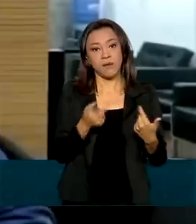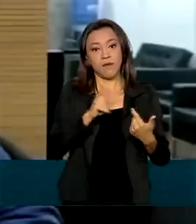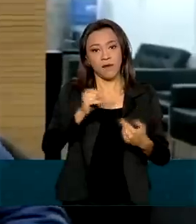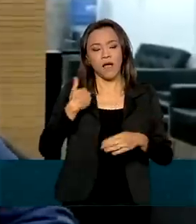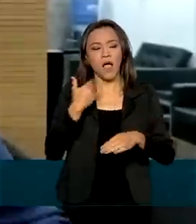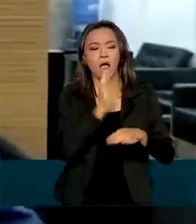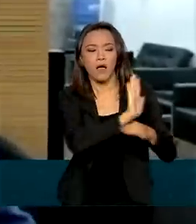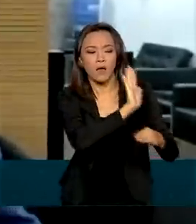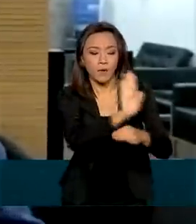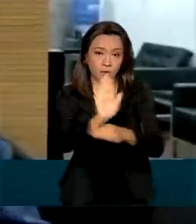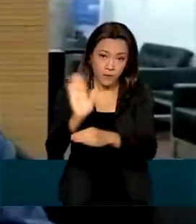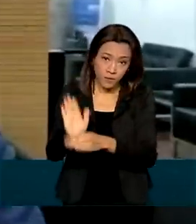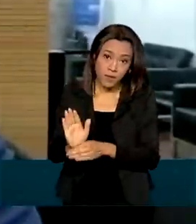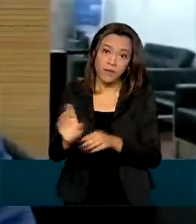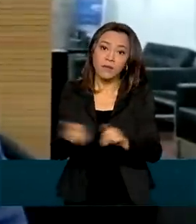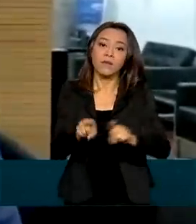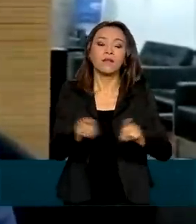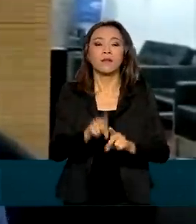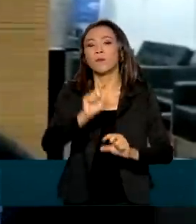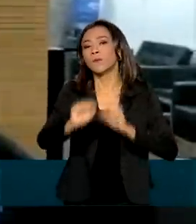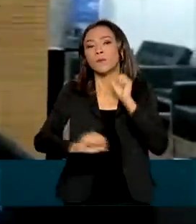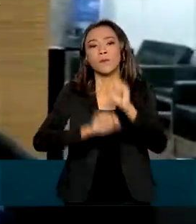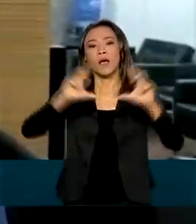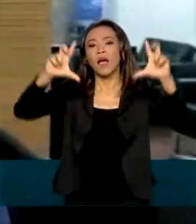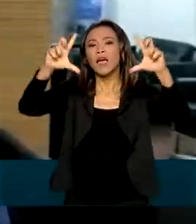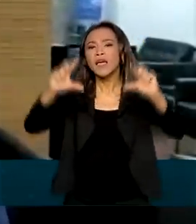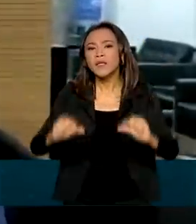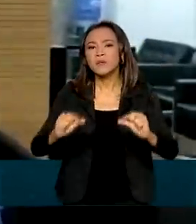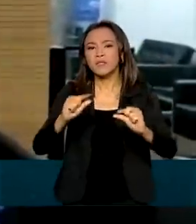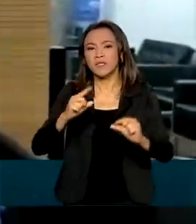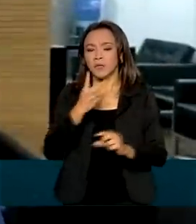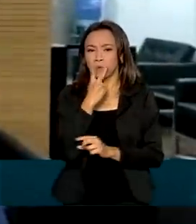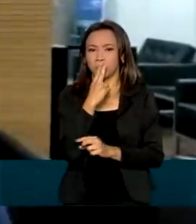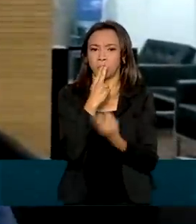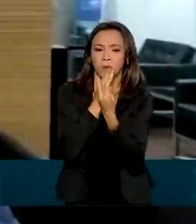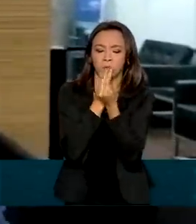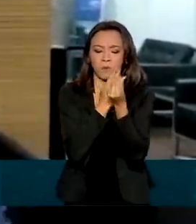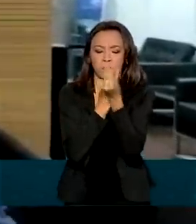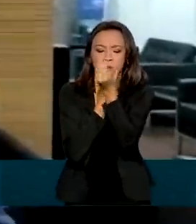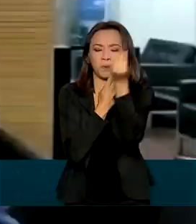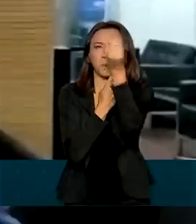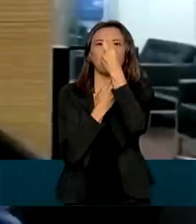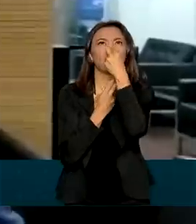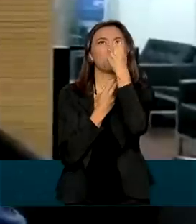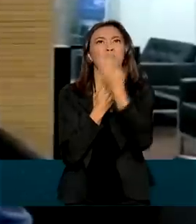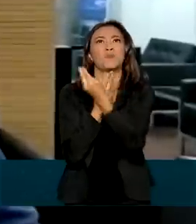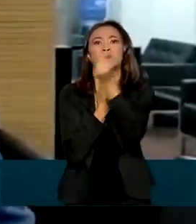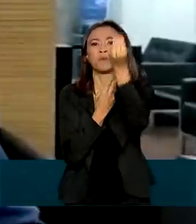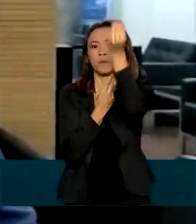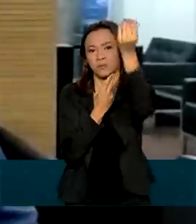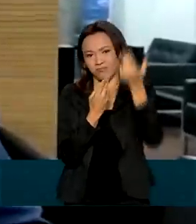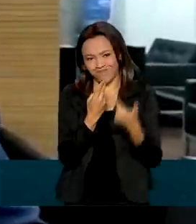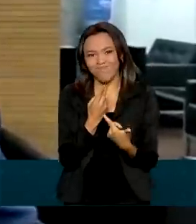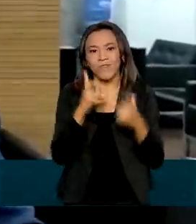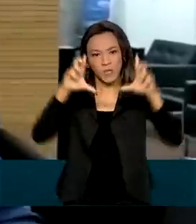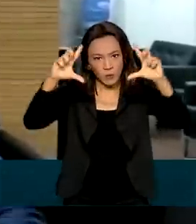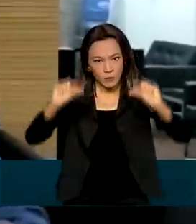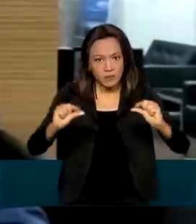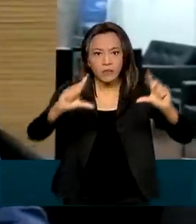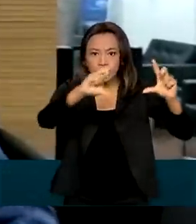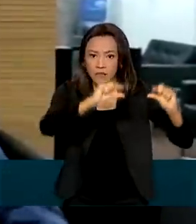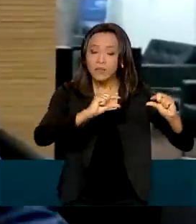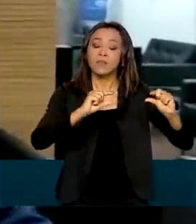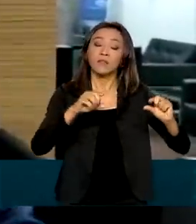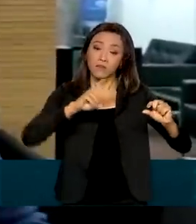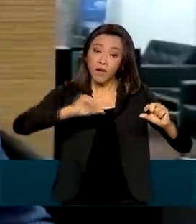ajudar a reduzir a poluição por fumaça do tabaco nas fumaças terapêuticas, o que vai ajudar